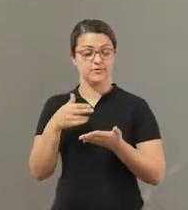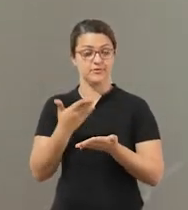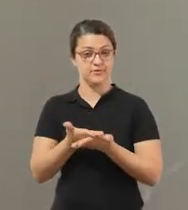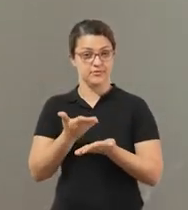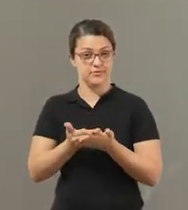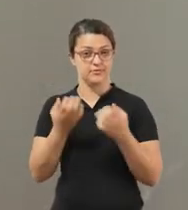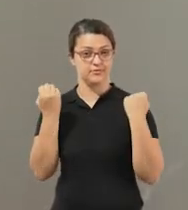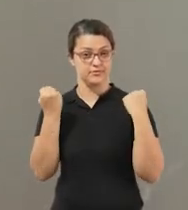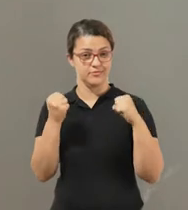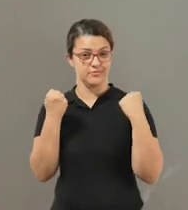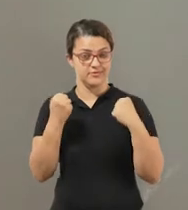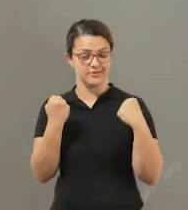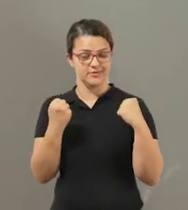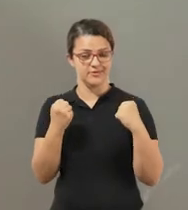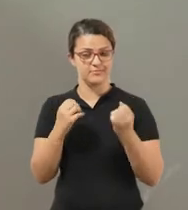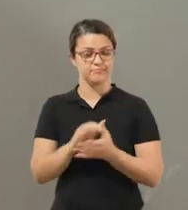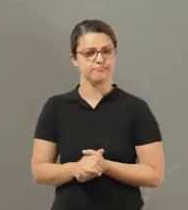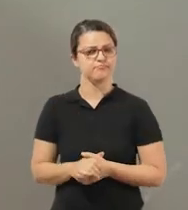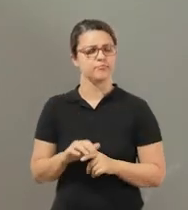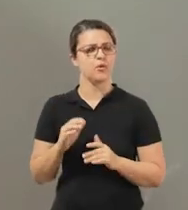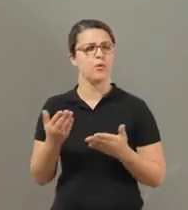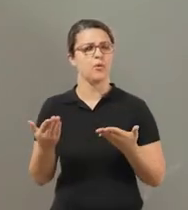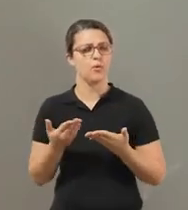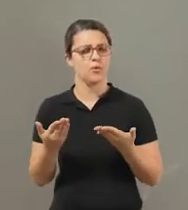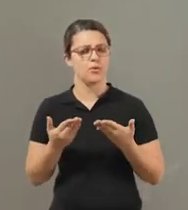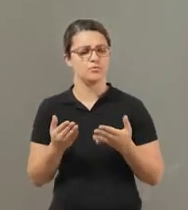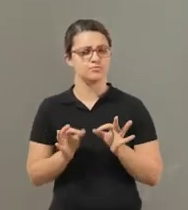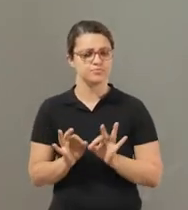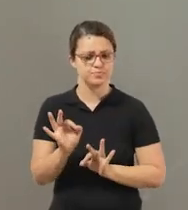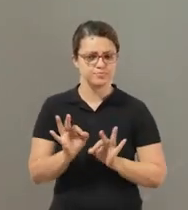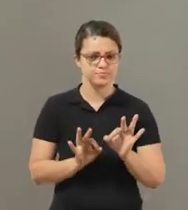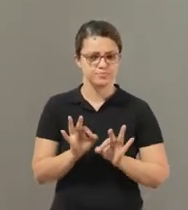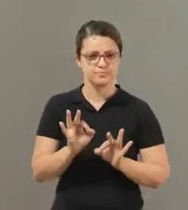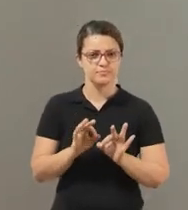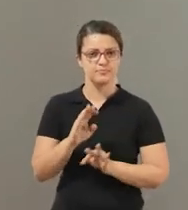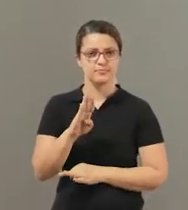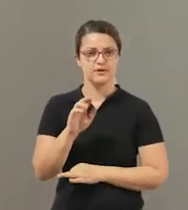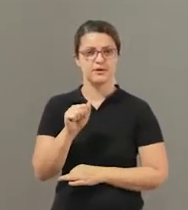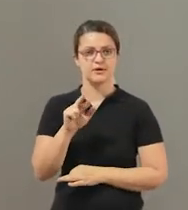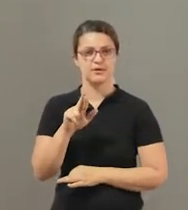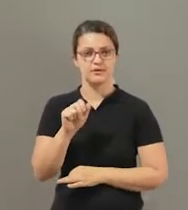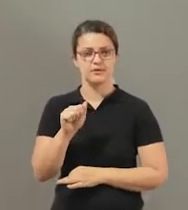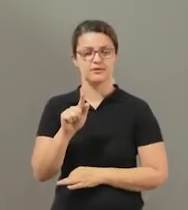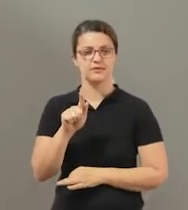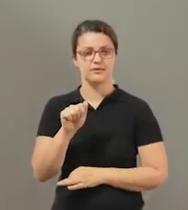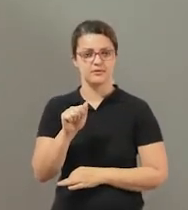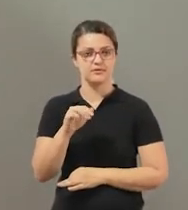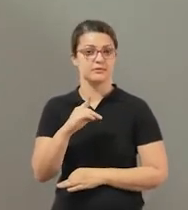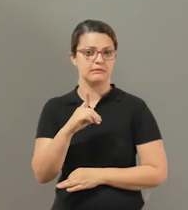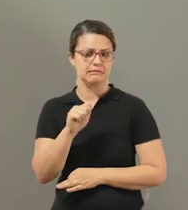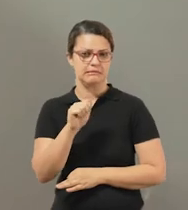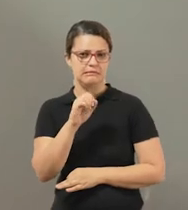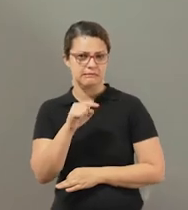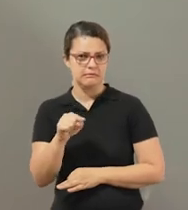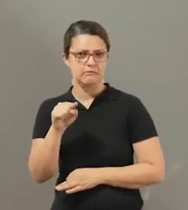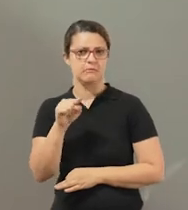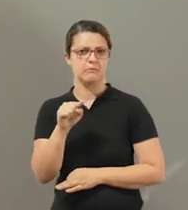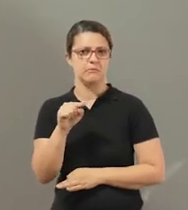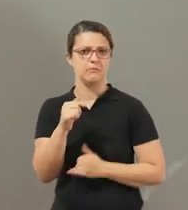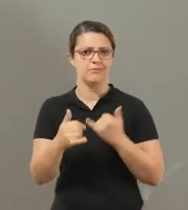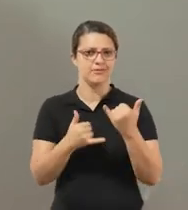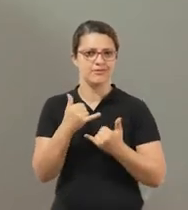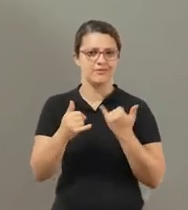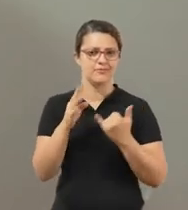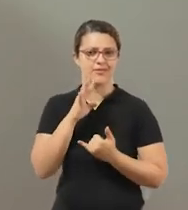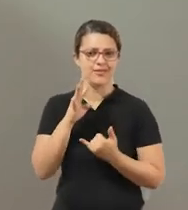Educação Física, tá bom? Hoje nós vamos trabalhar, nós vamos construir juntos o Barangandão, tá? É um brinquedo bem legal que a gente dá para também